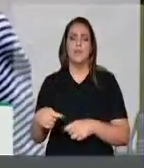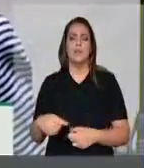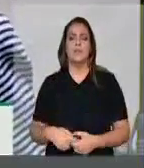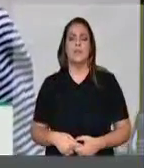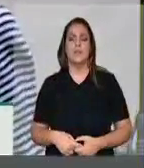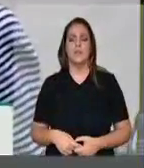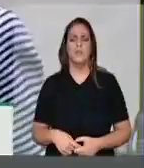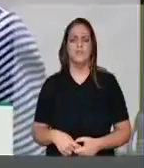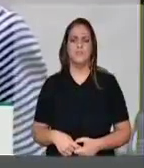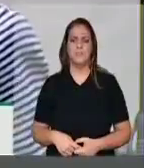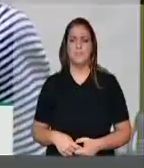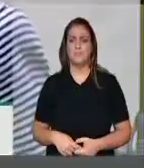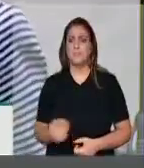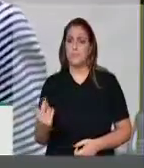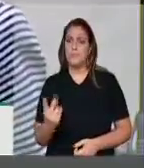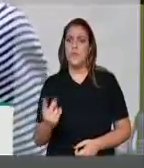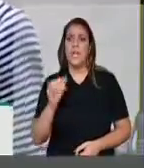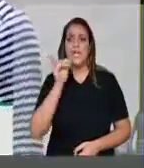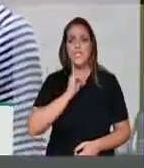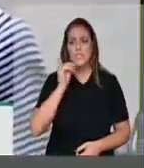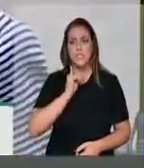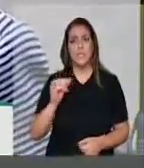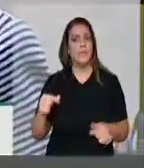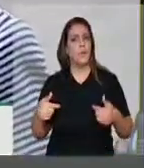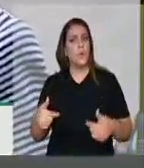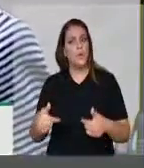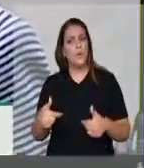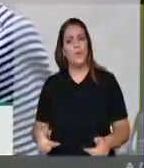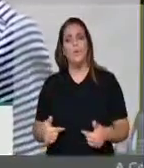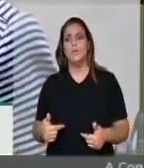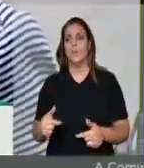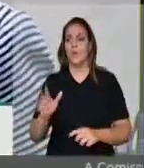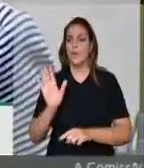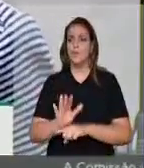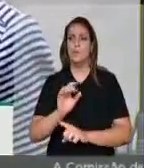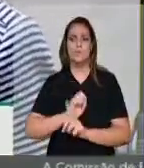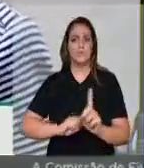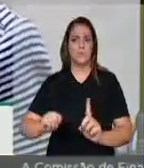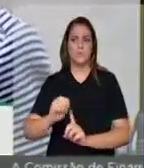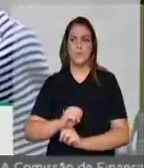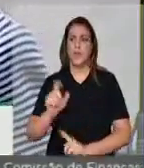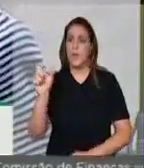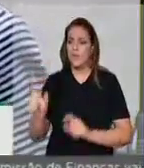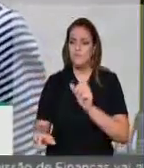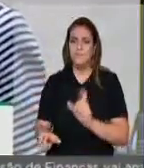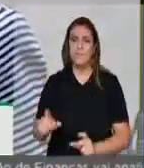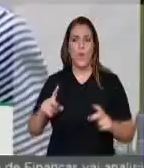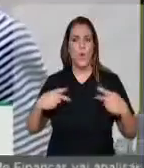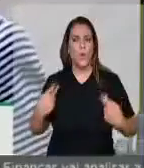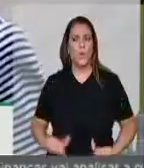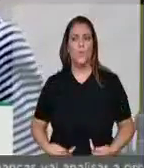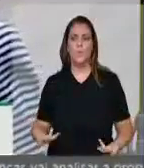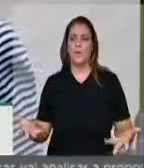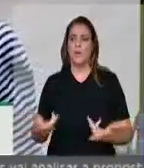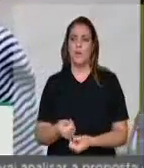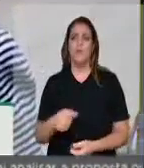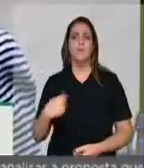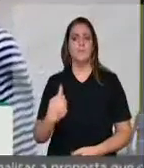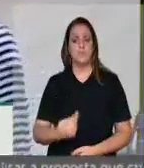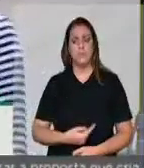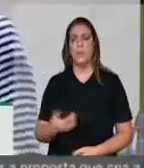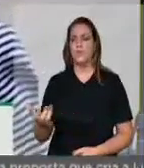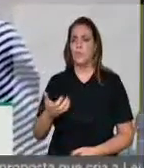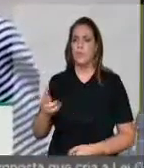São exemplos de lutadores sociais e de seres humanos cujo legado que teremos satisfação de dar